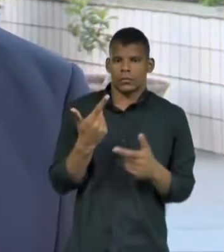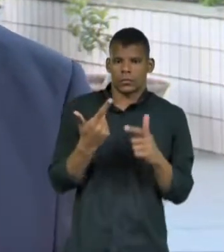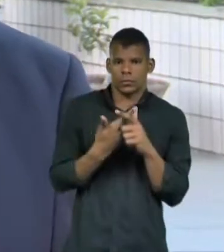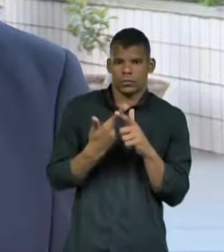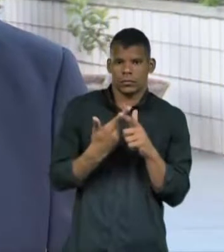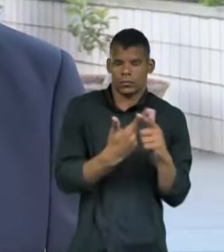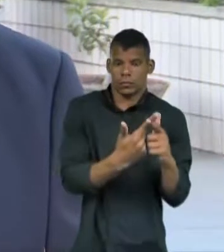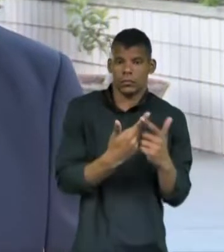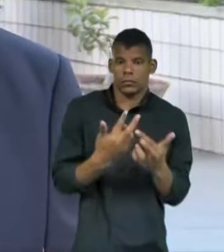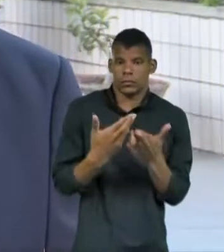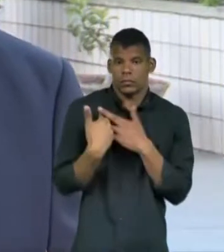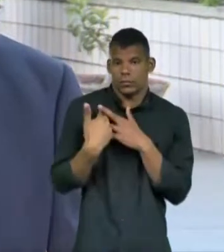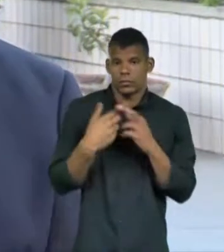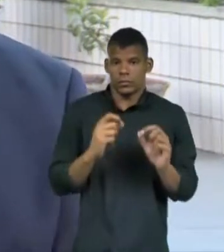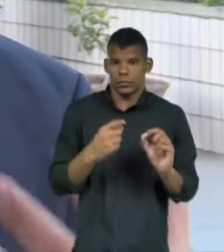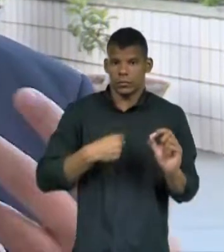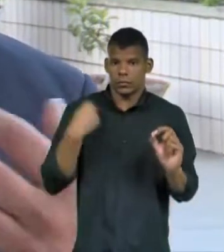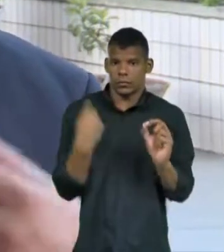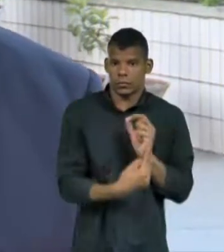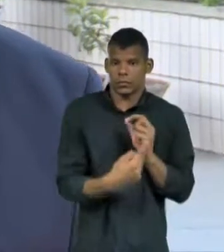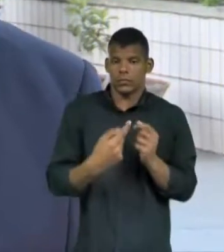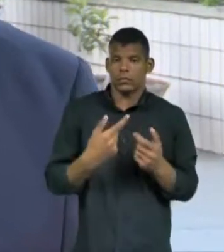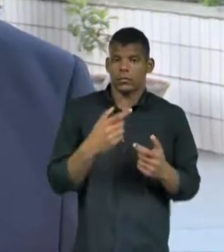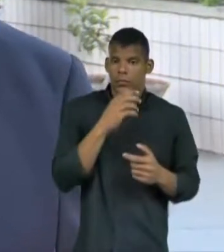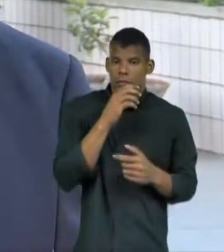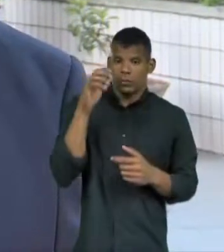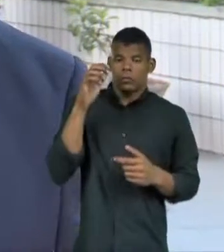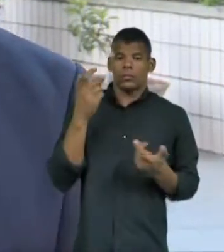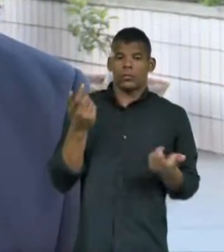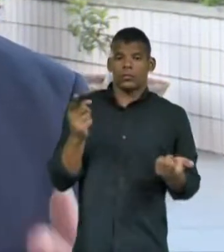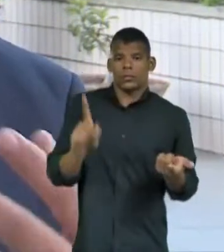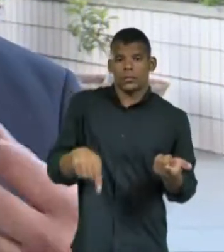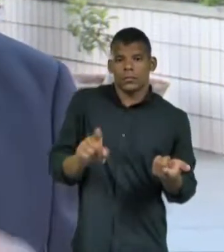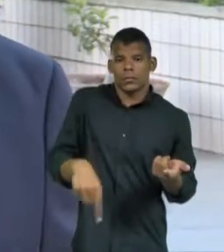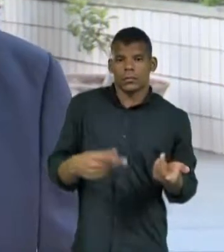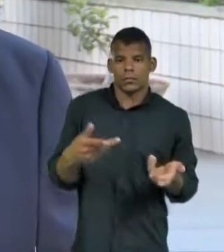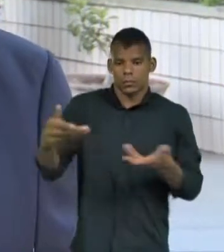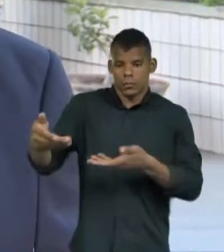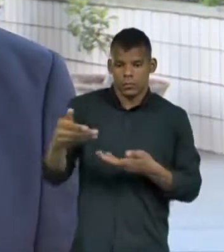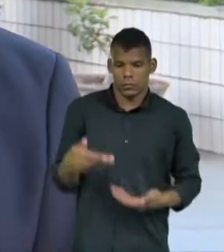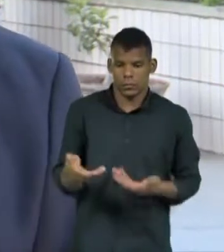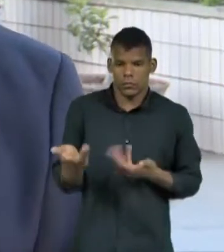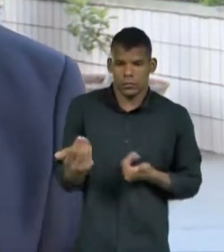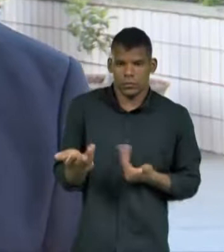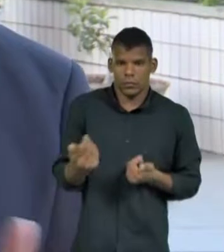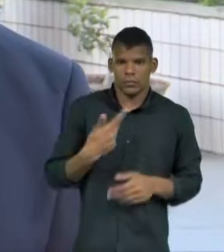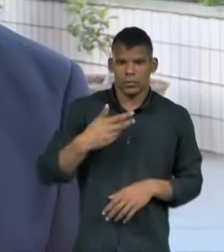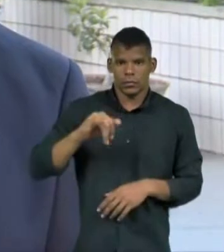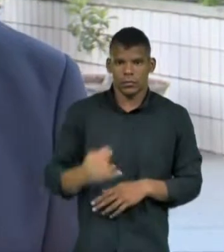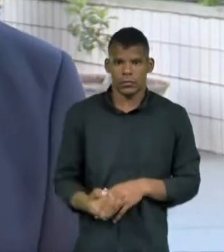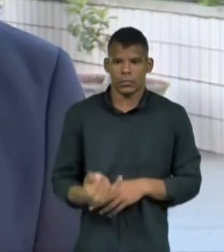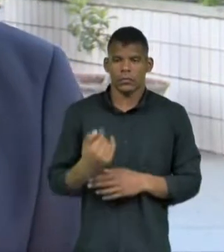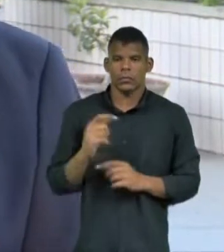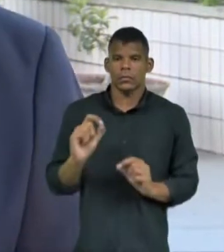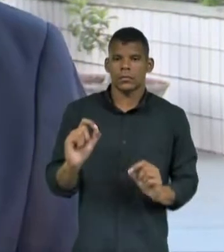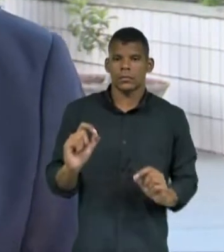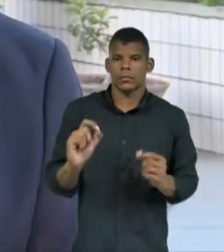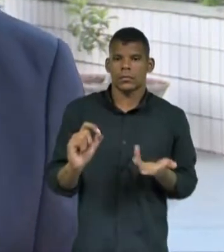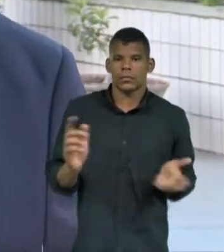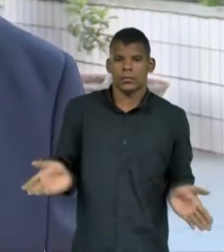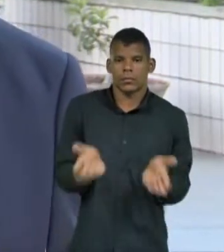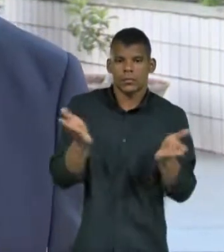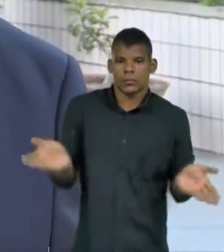É uma responsabilidade para nós, que somos mais adultos, de acolher essa juventude, né? De aproveitar esse impulso que eles estão tendo,